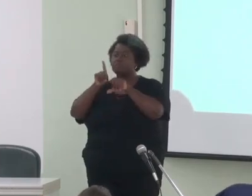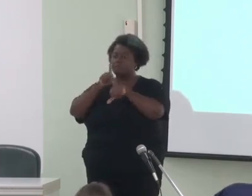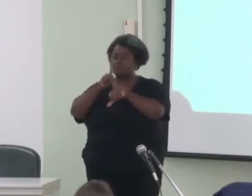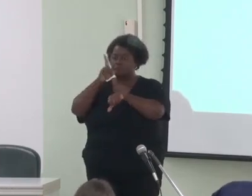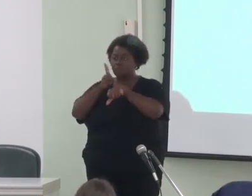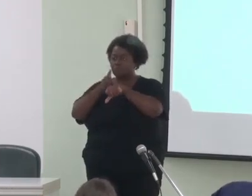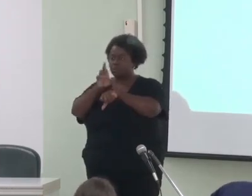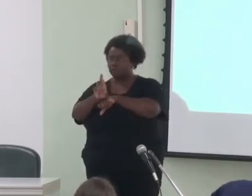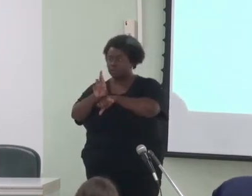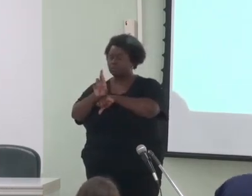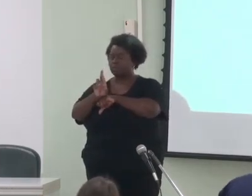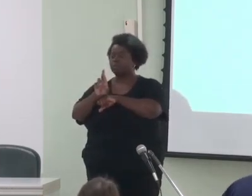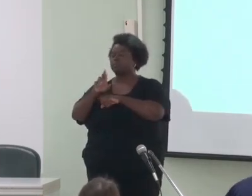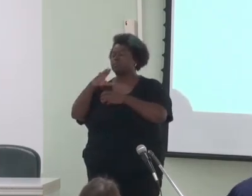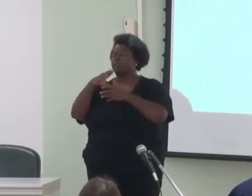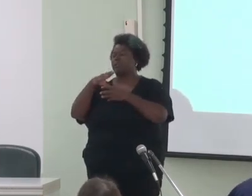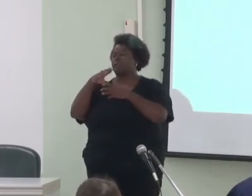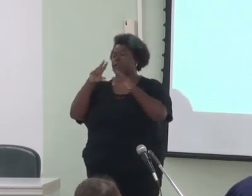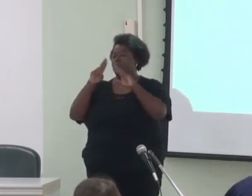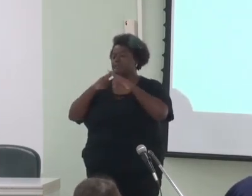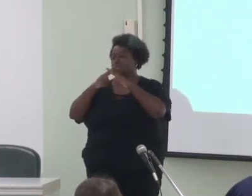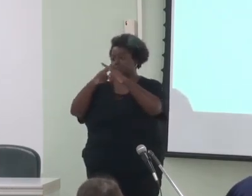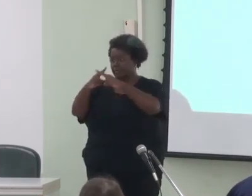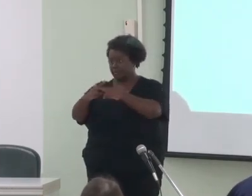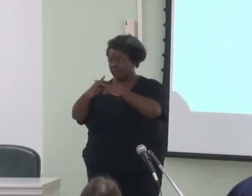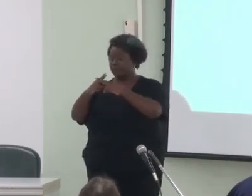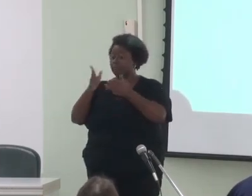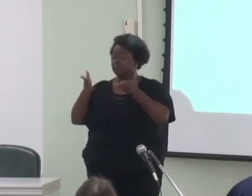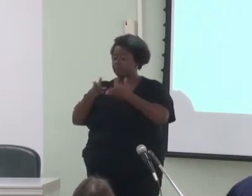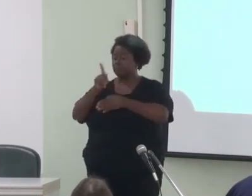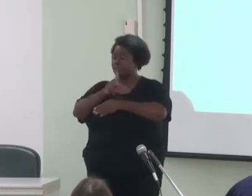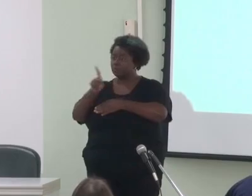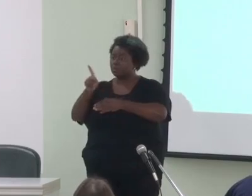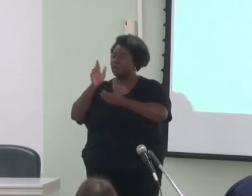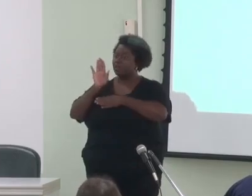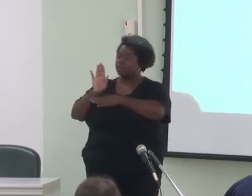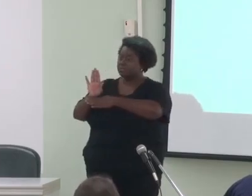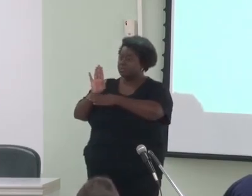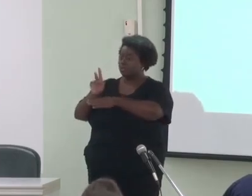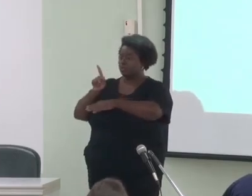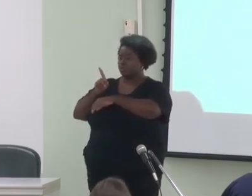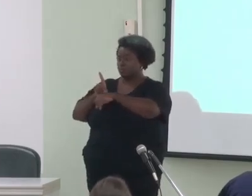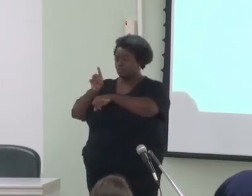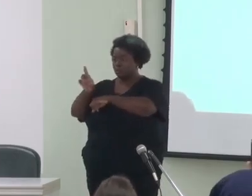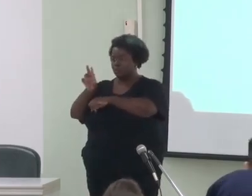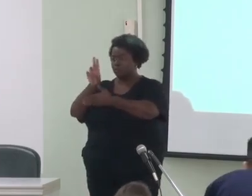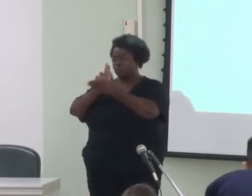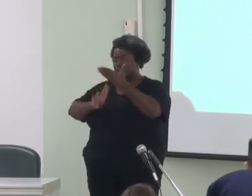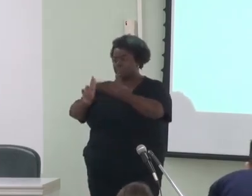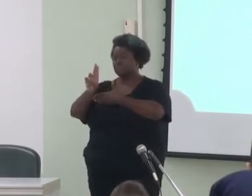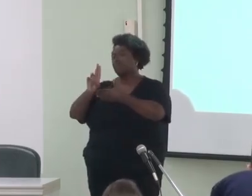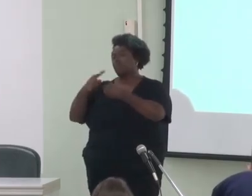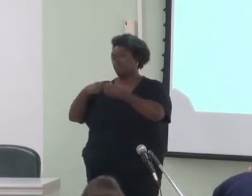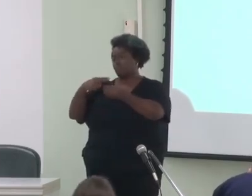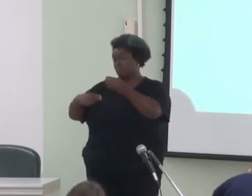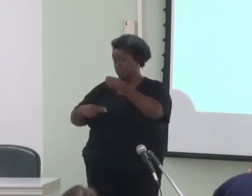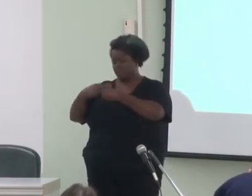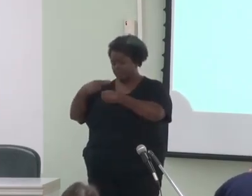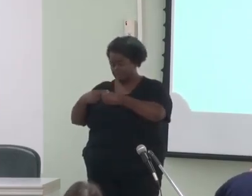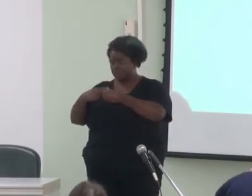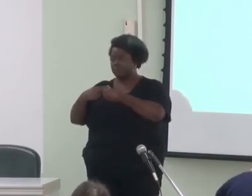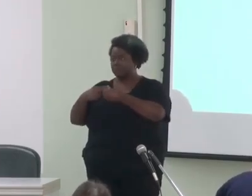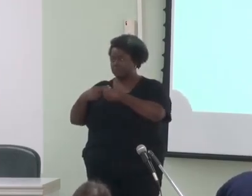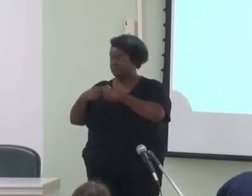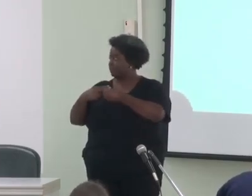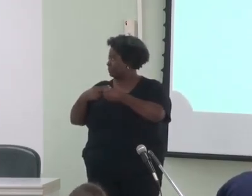Amsterdam. Atualmente é professora assistente e doutora da Universidade Estadual Paulista Júlio de Mesquita